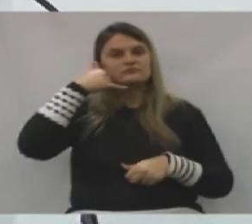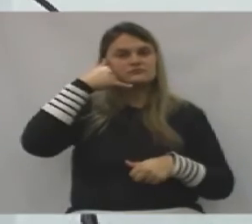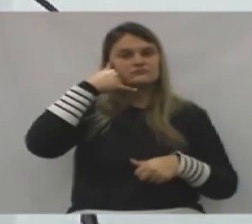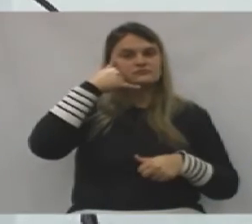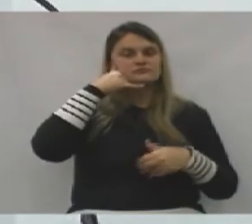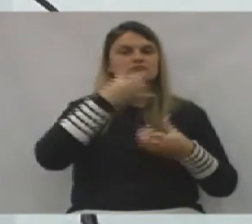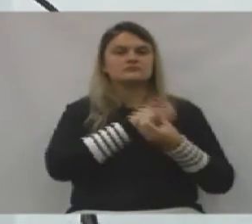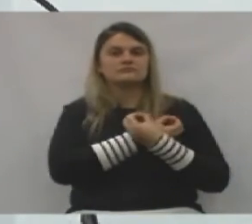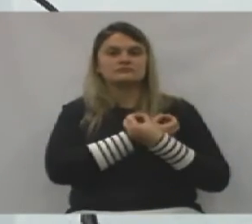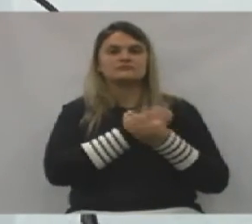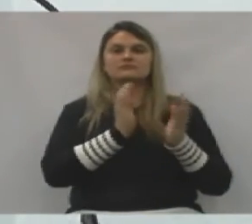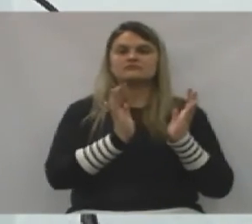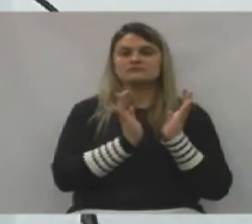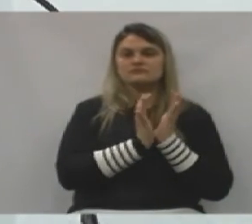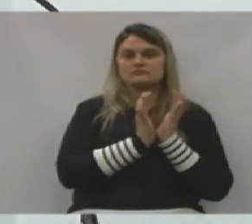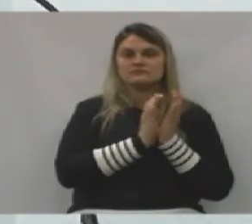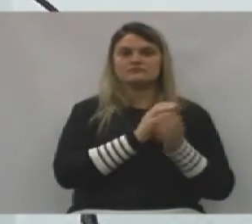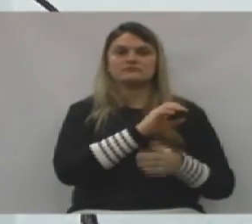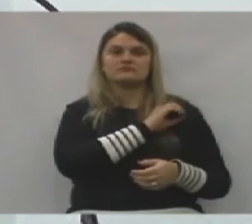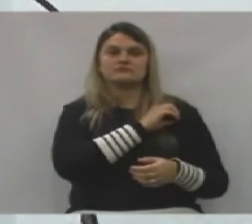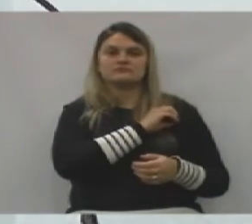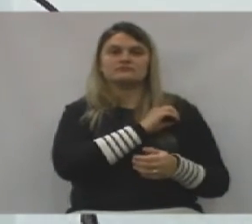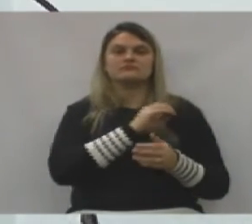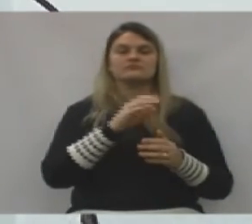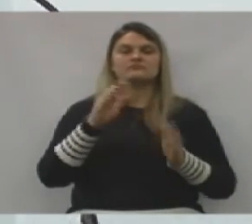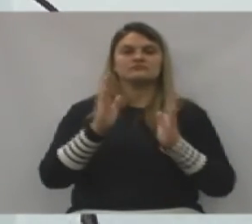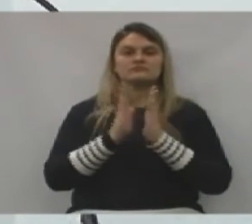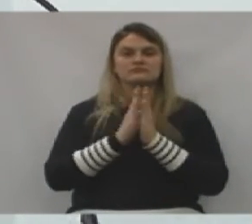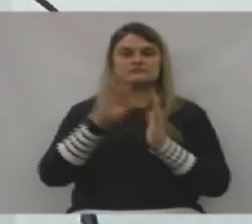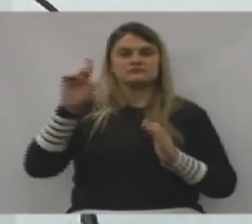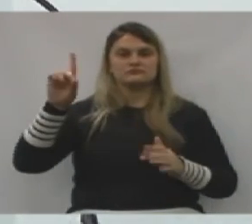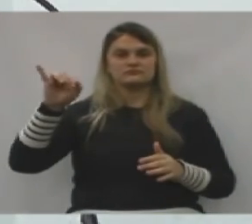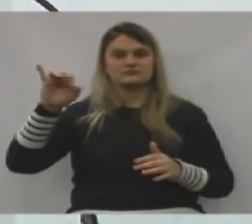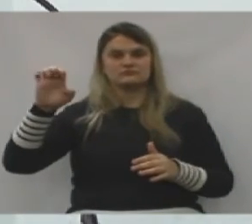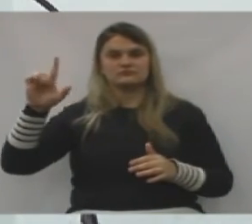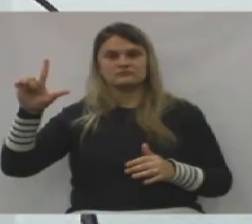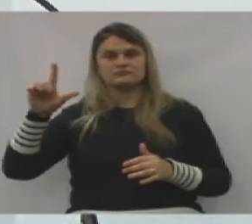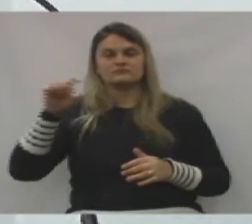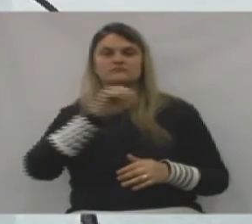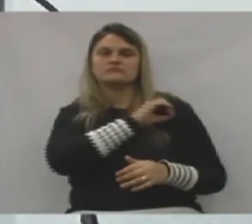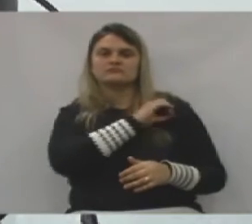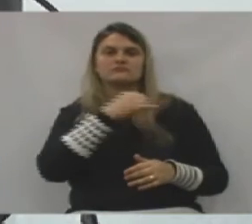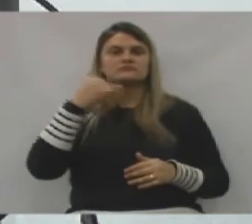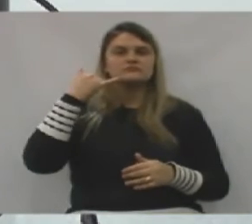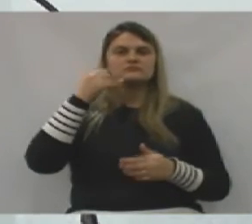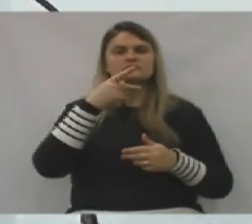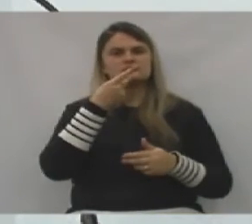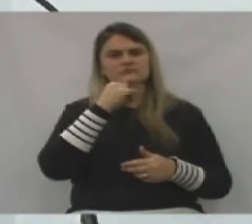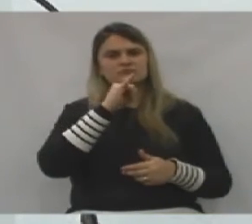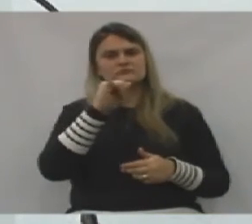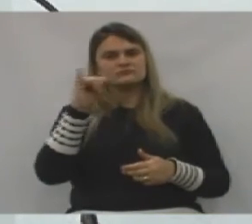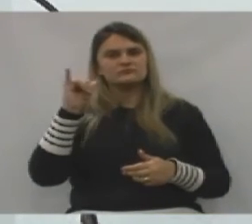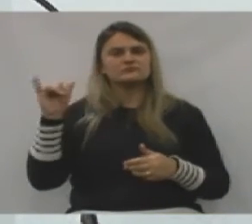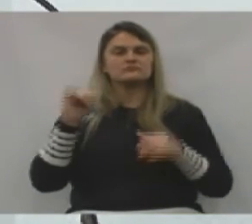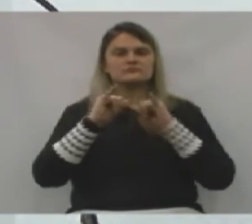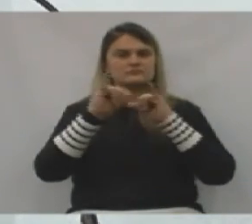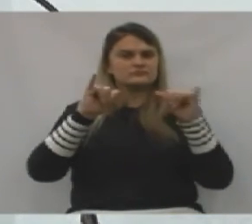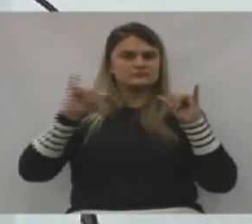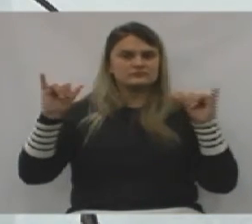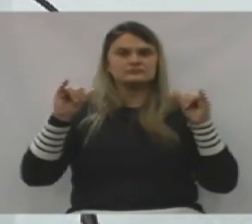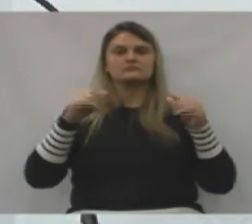PADAF é esse, o da PAI é esse, o do profeta Daniel é esse, todas as entidades que fazem